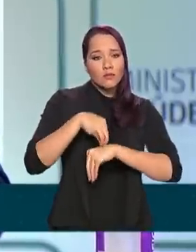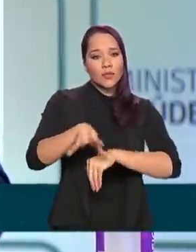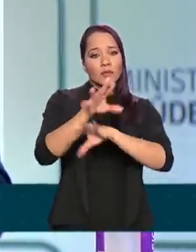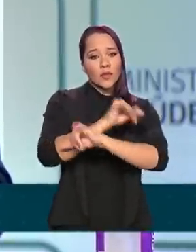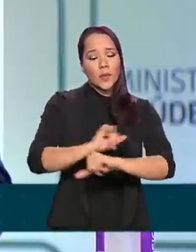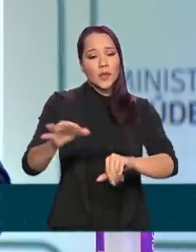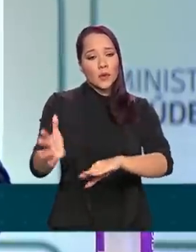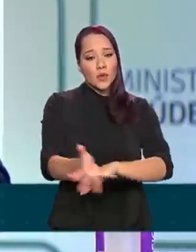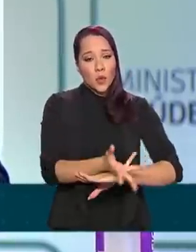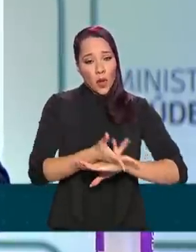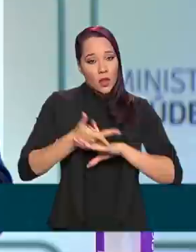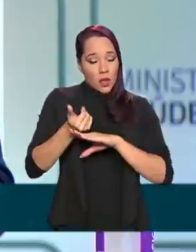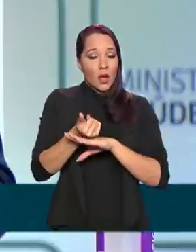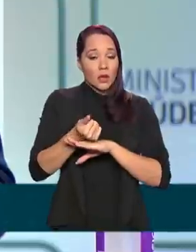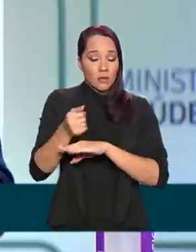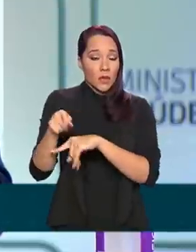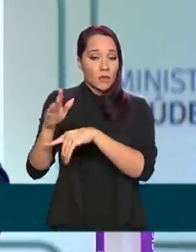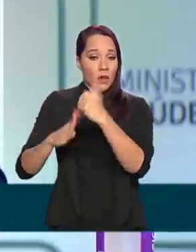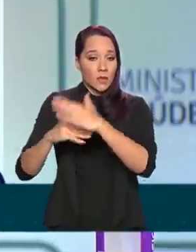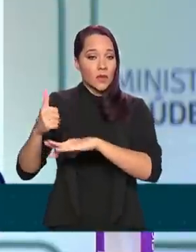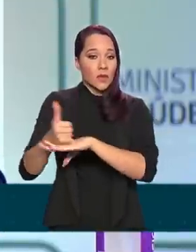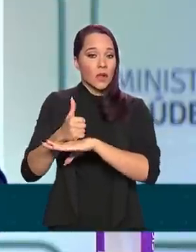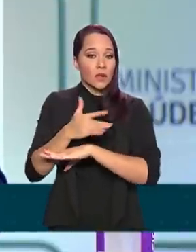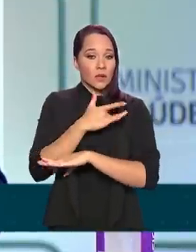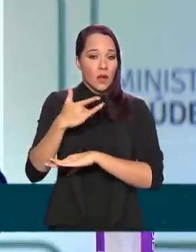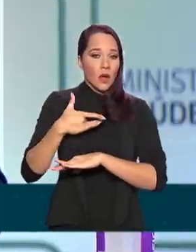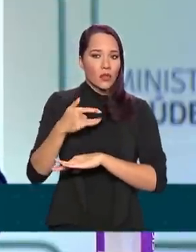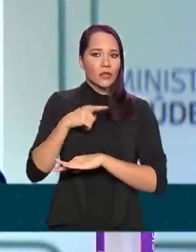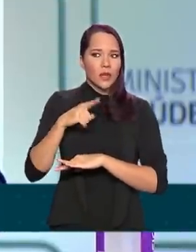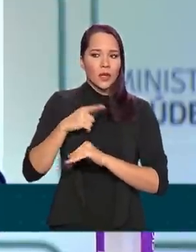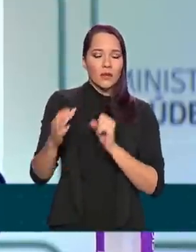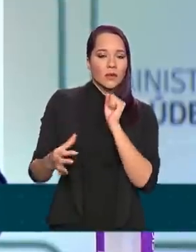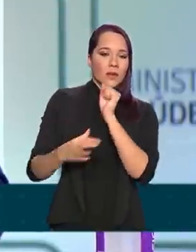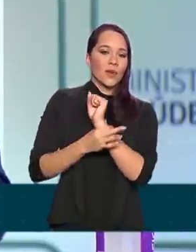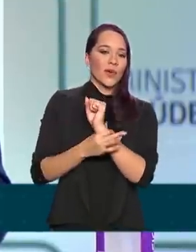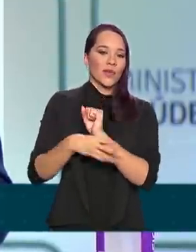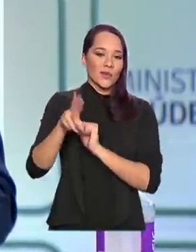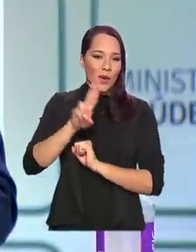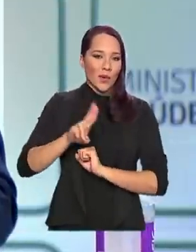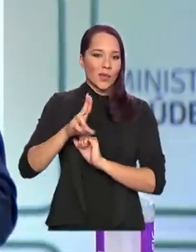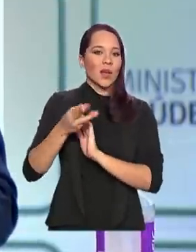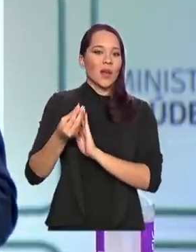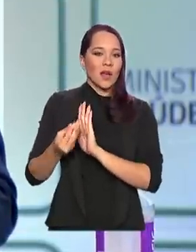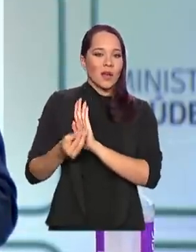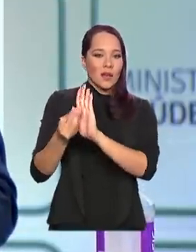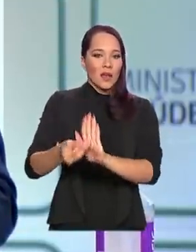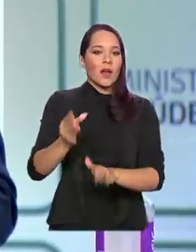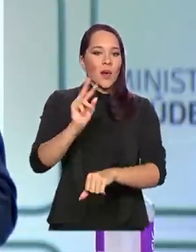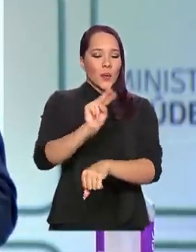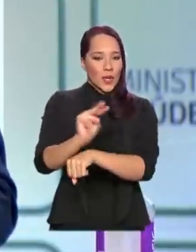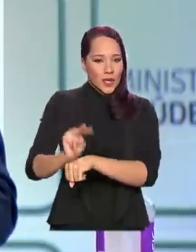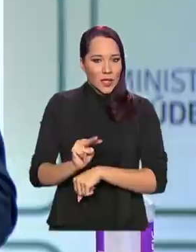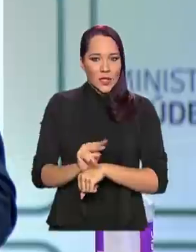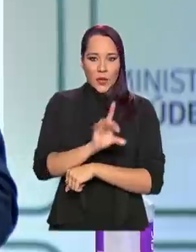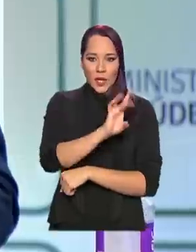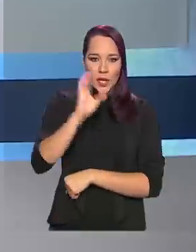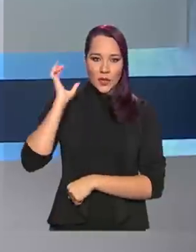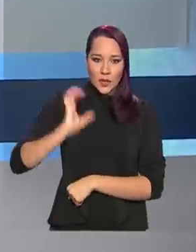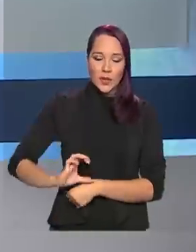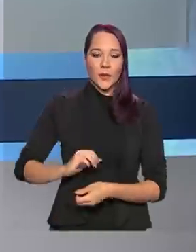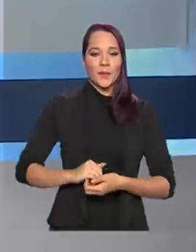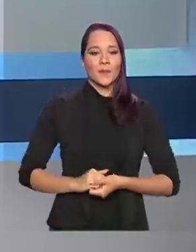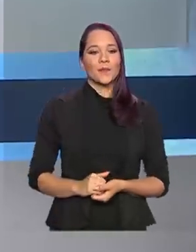qualidade para que os profissionais da saúde se sintam cada vez mais seguros para levar proteção aos nossos cidadãos.